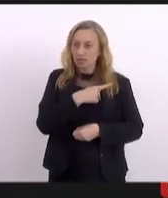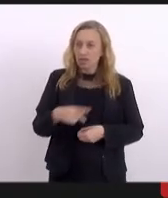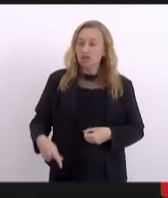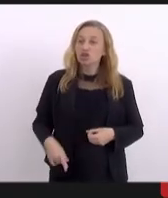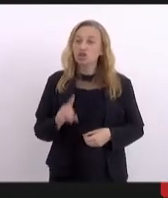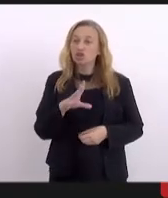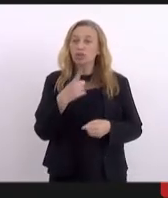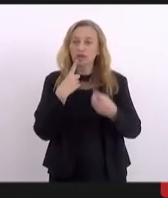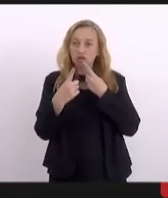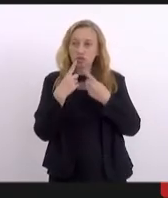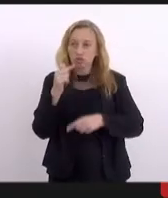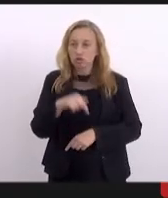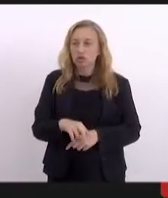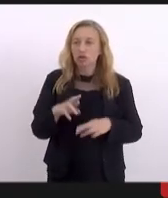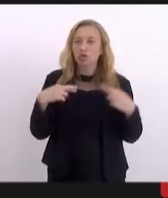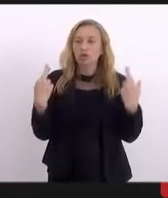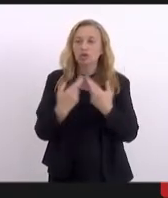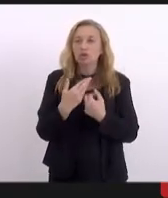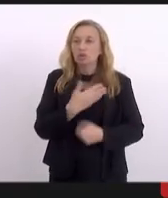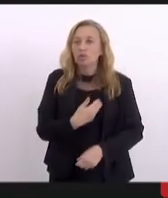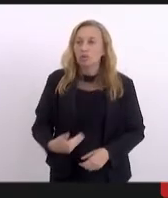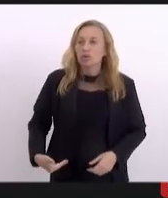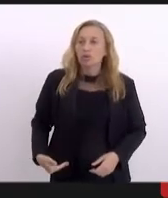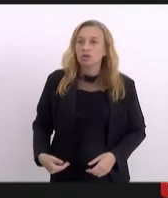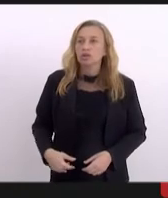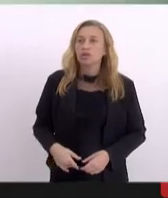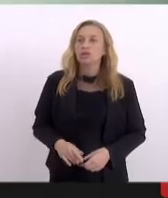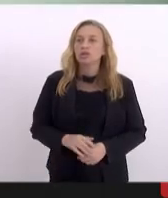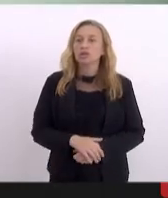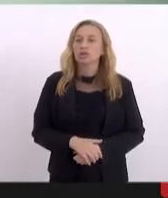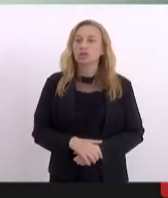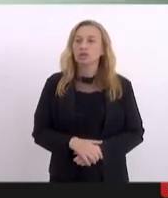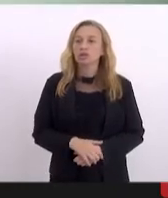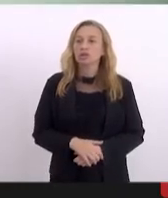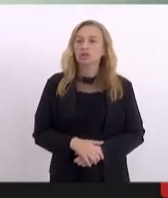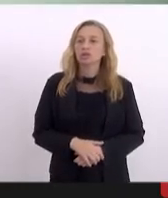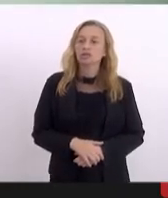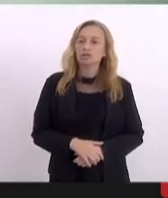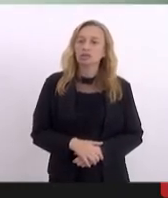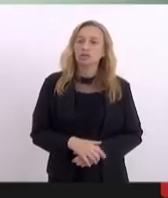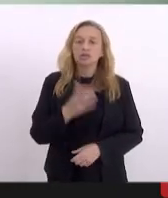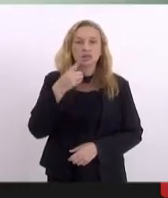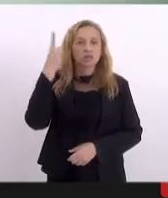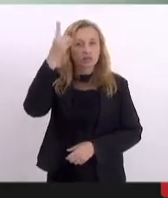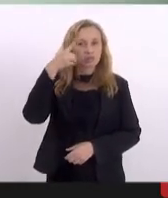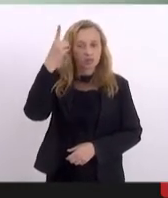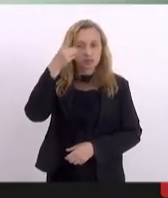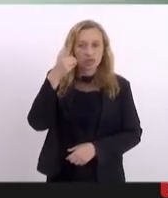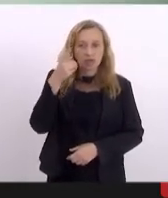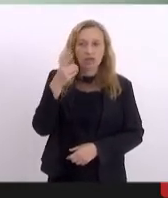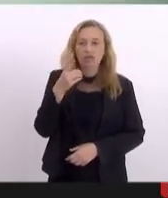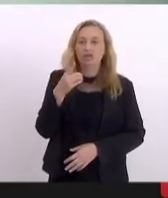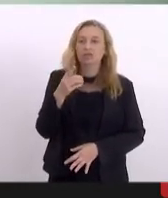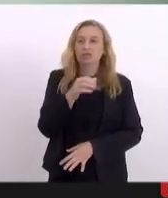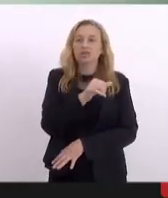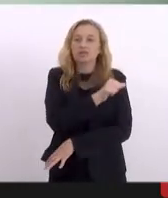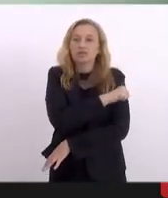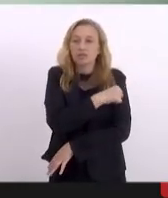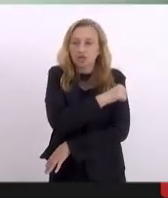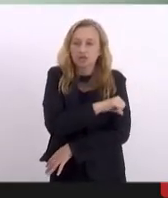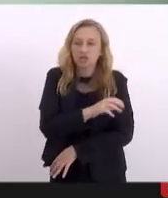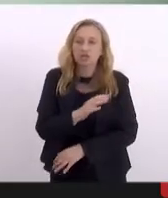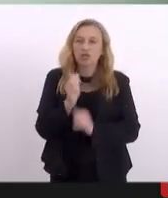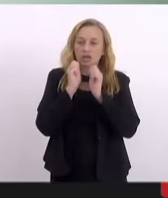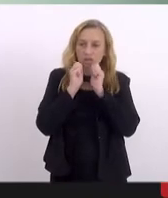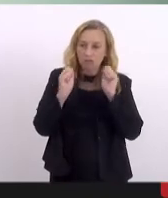discutir aqui uma audiência pública, e essa audiência pública, a assessoria tanto da deputada enfermeira